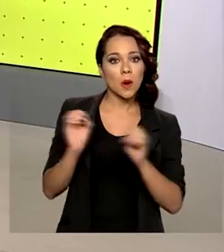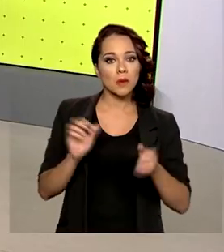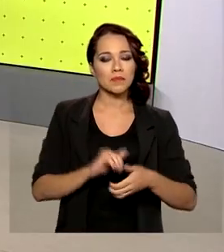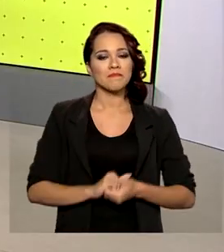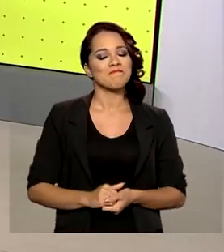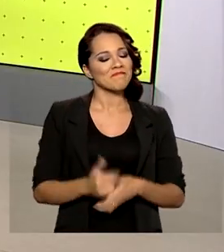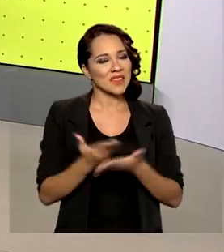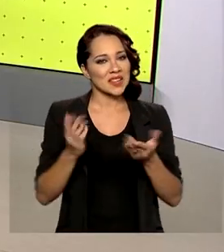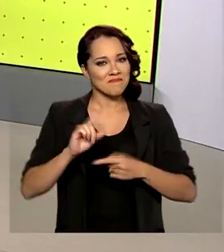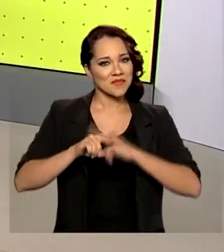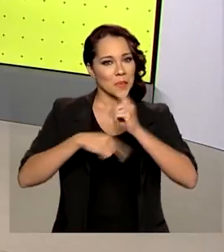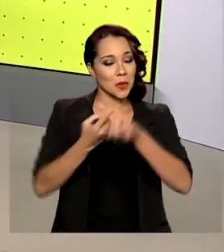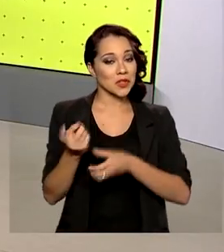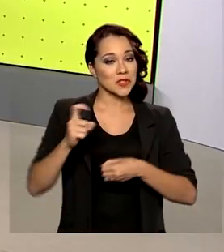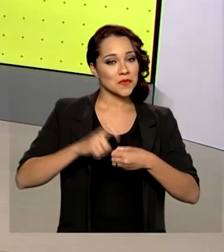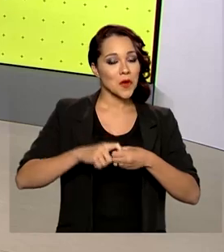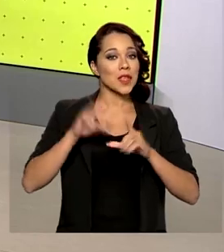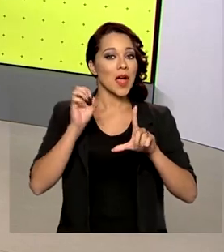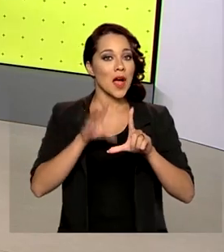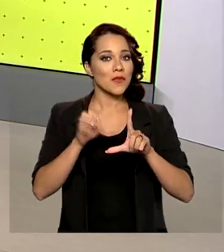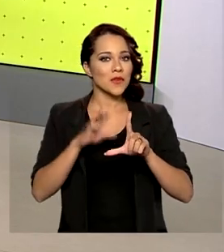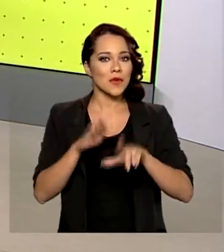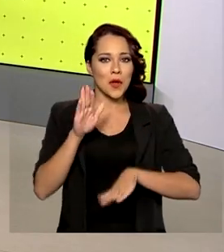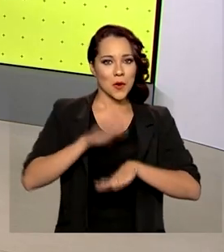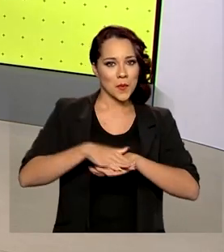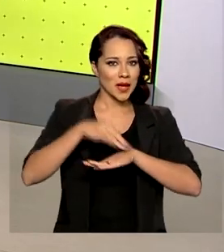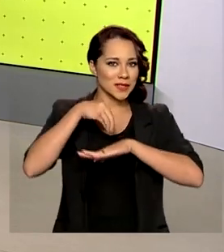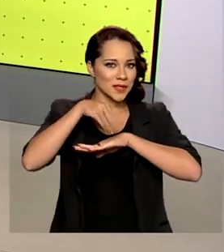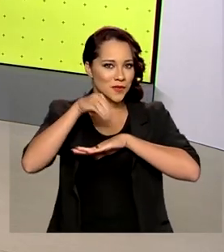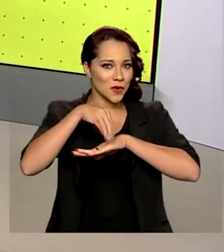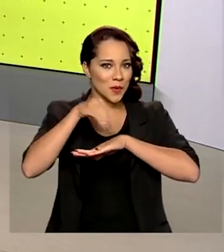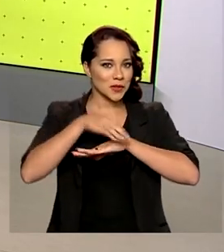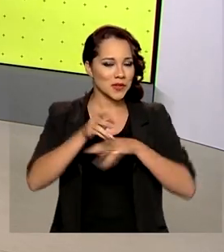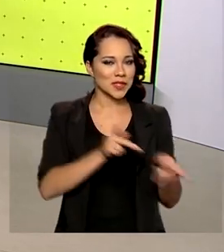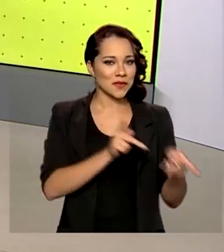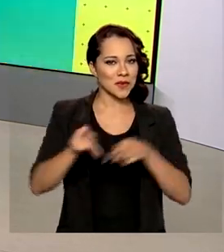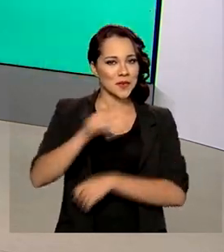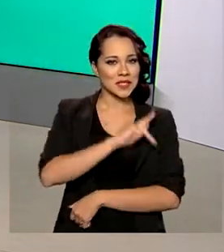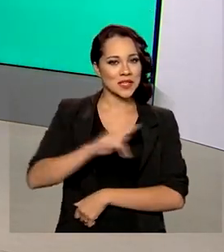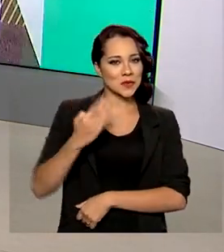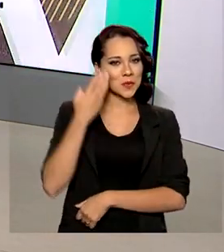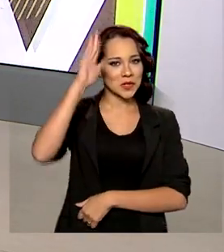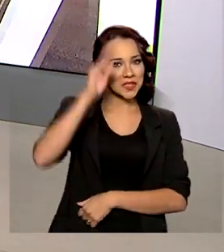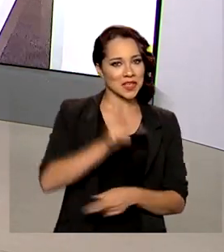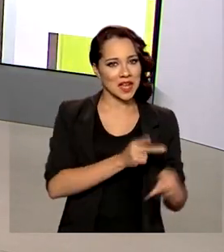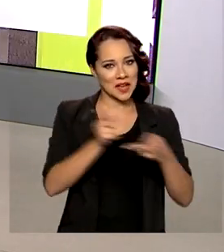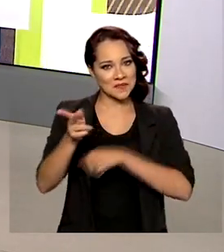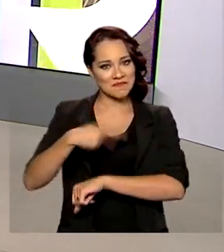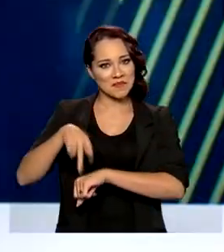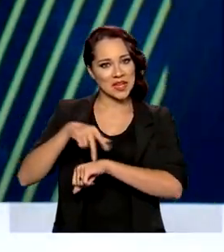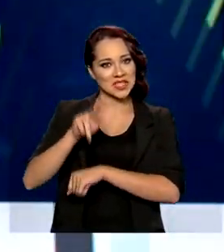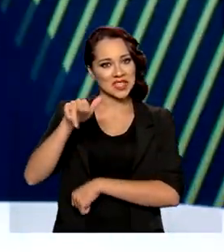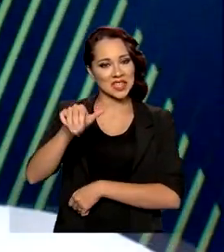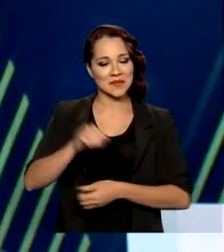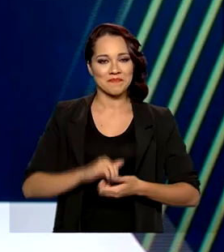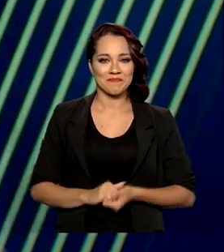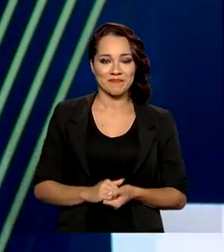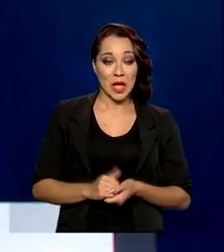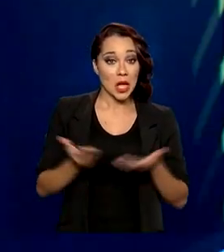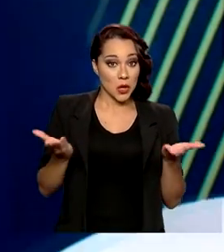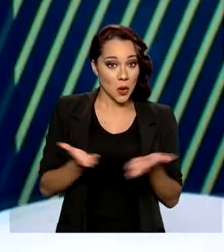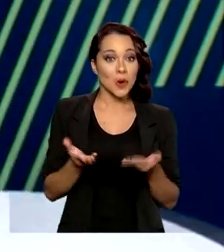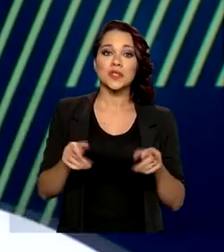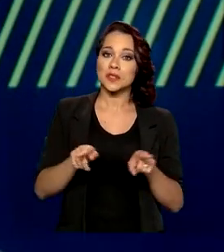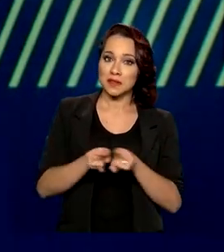É isso, daqui a pouco a gente volta ao vivo com outras informações da visita do presidente Jair Bolsonaro à Guiana. E ainda